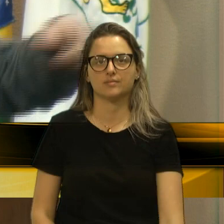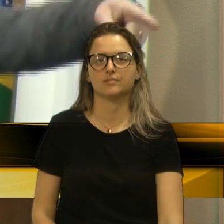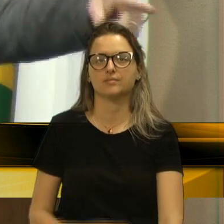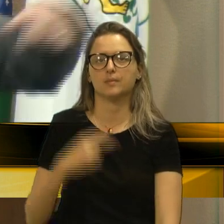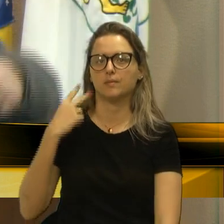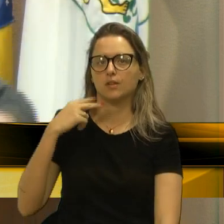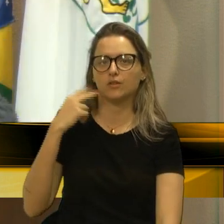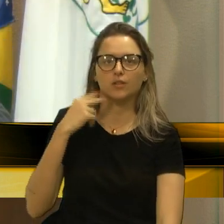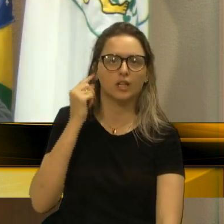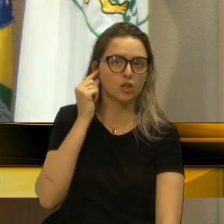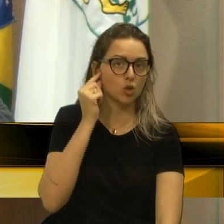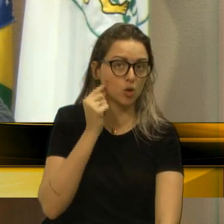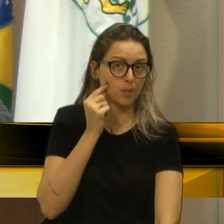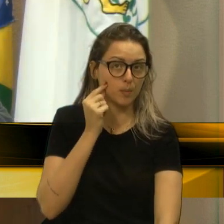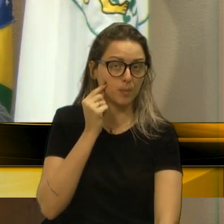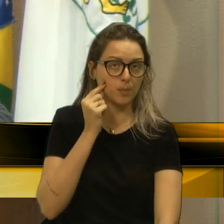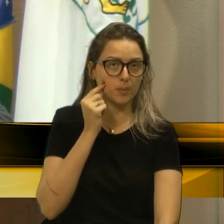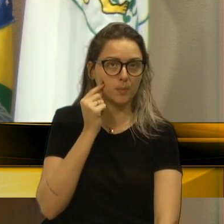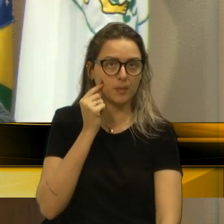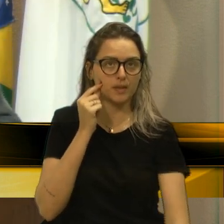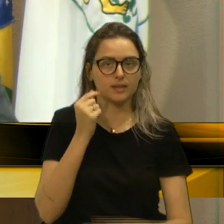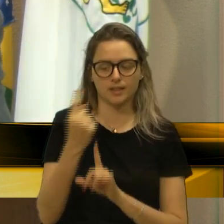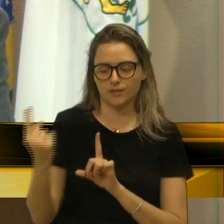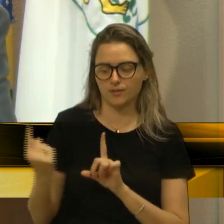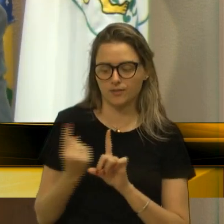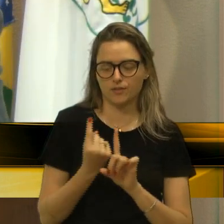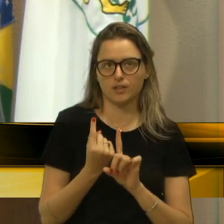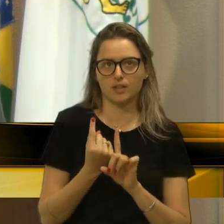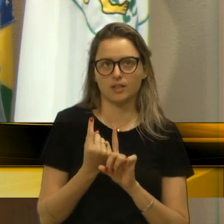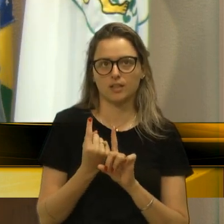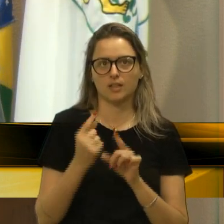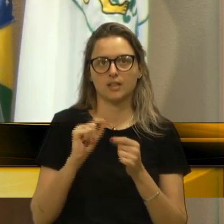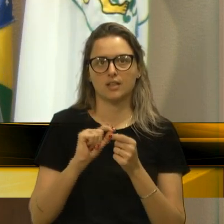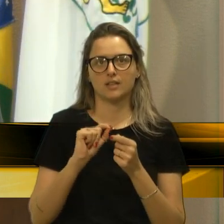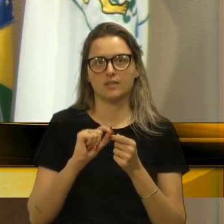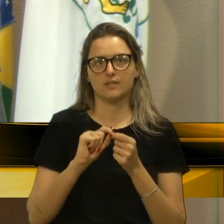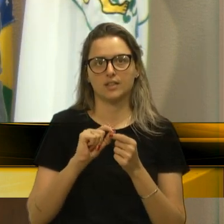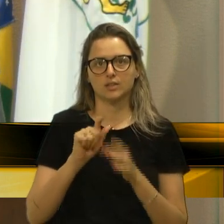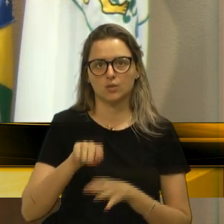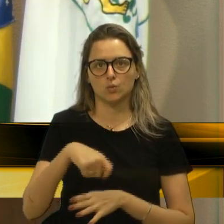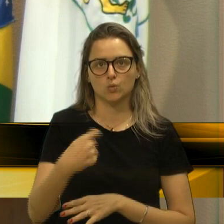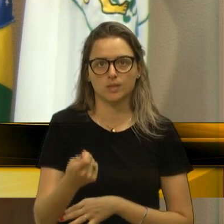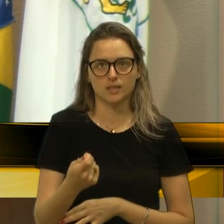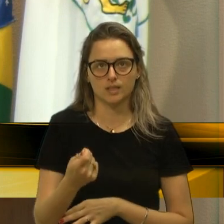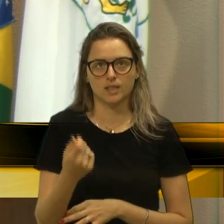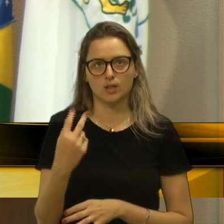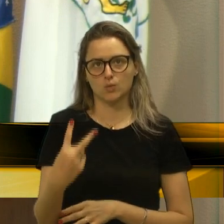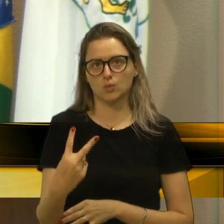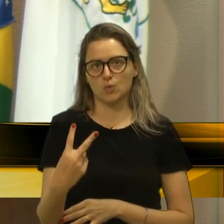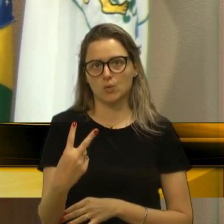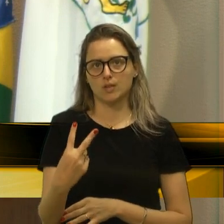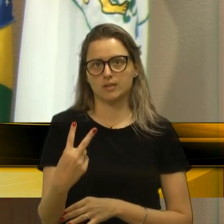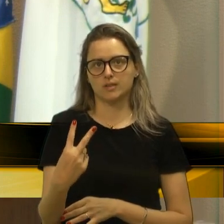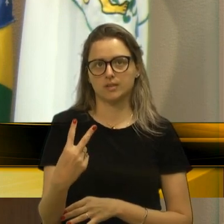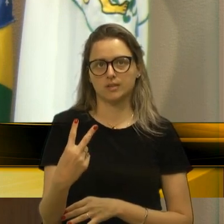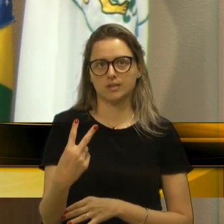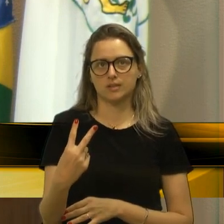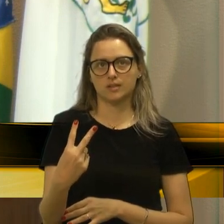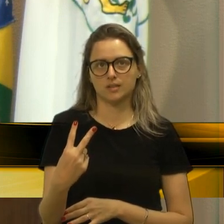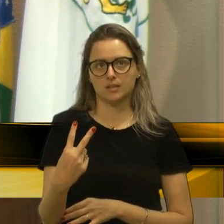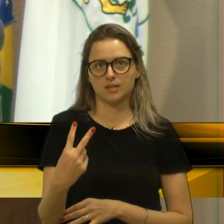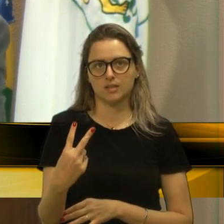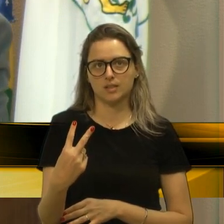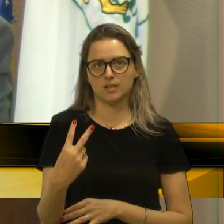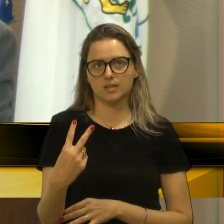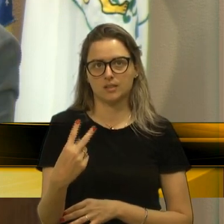Vereador Bandeira veio falar aqui com a vereadora Paula ali, fez um sinal de dois ali. Dá a entender, né? Dá a